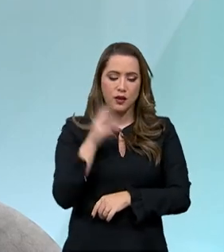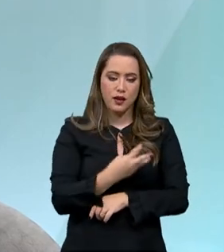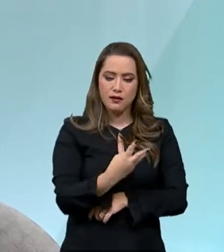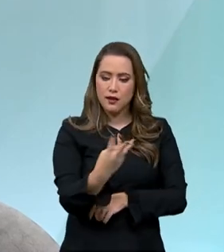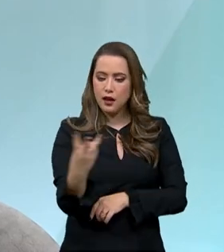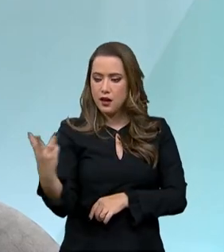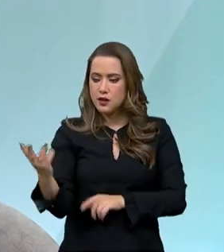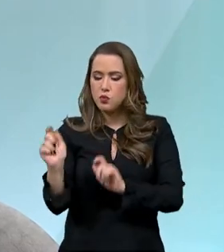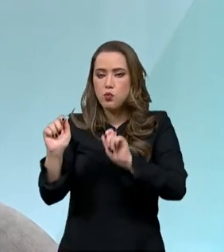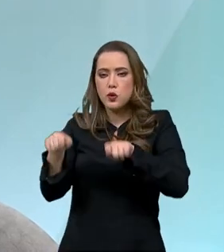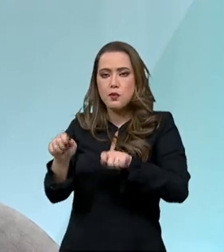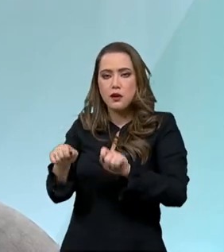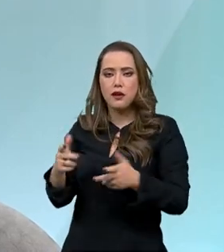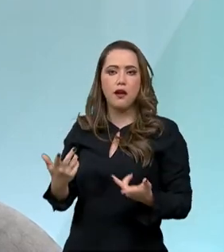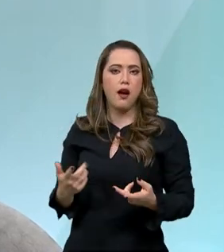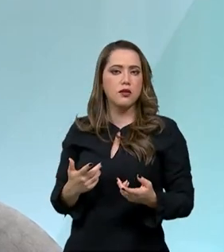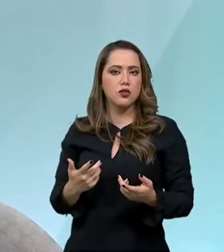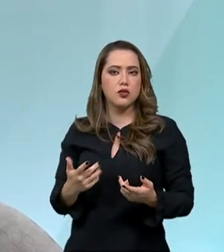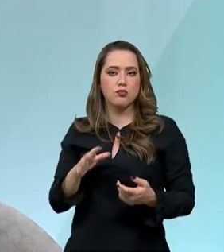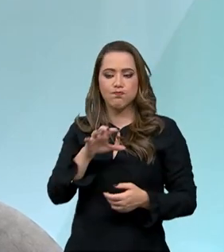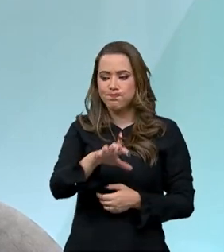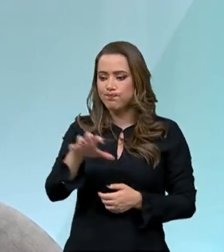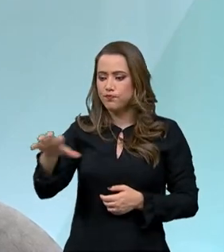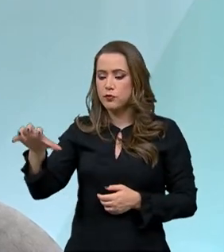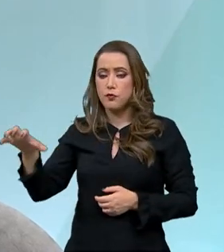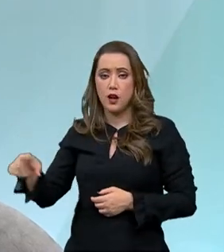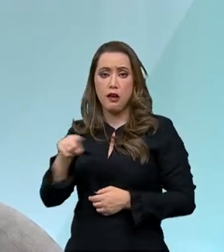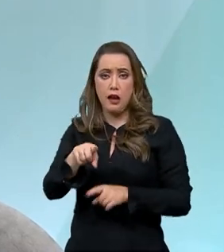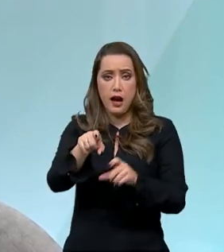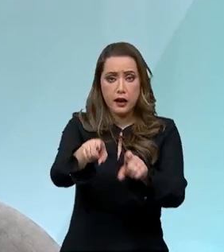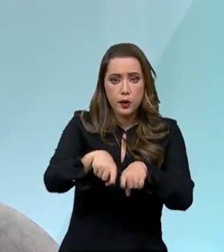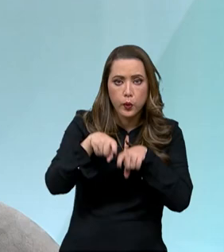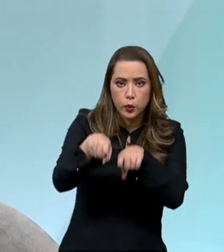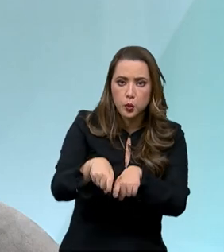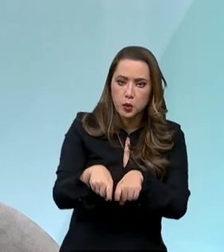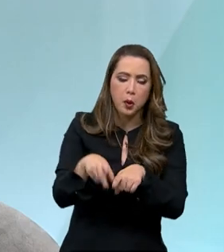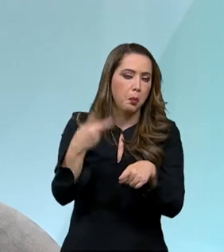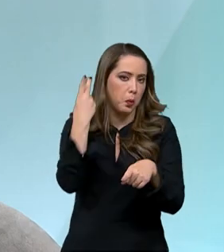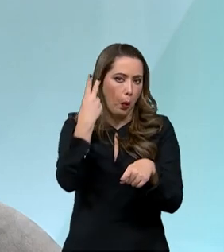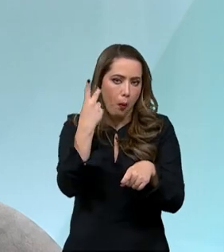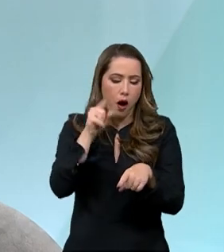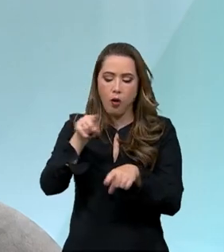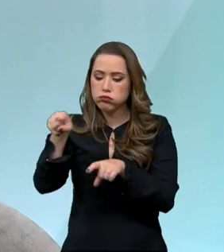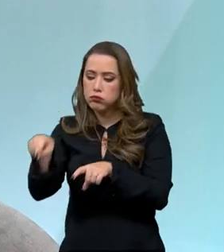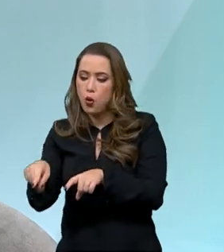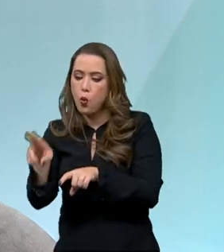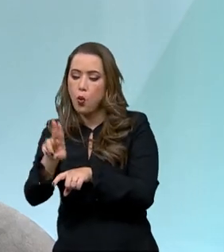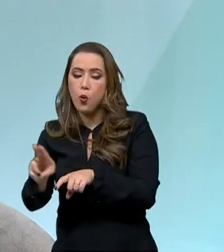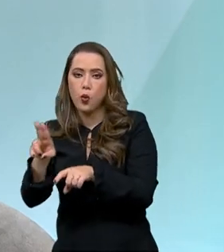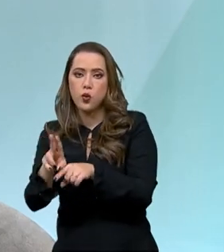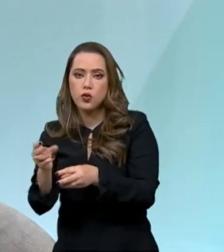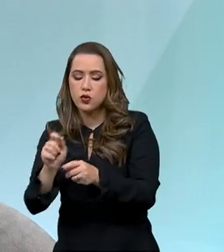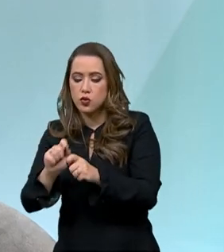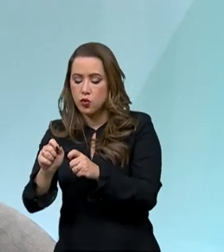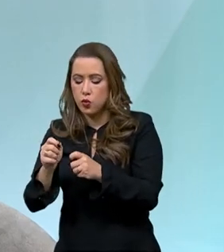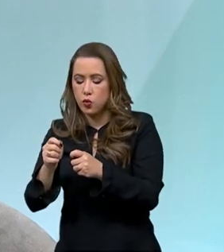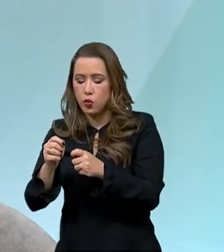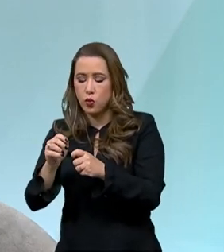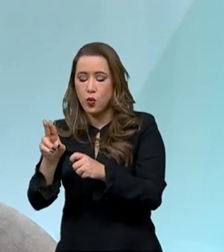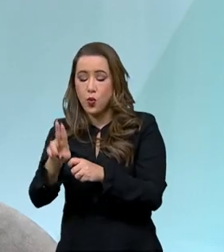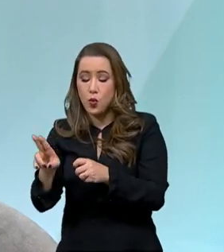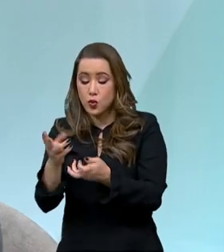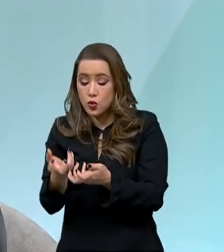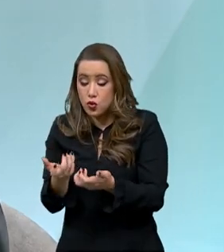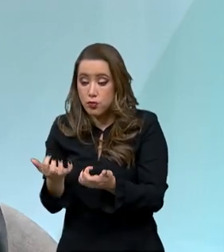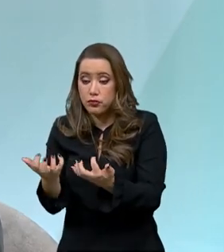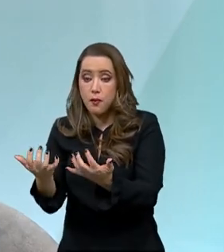ali pelo menos três cadeias produtivas que podem ajudá-lo a produzir renda para ele, né? Então,